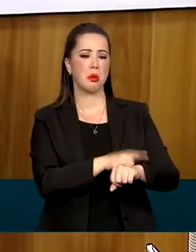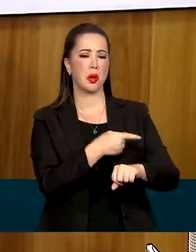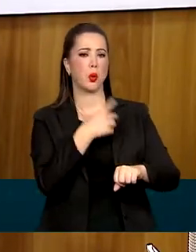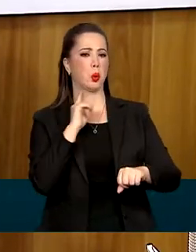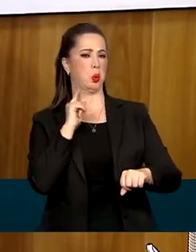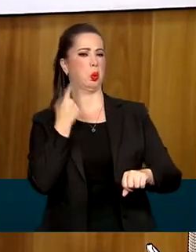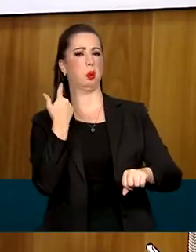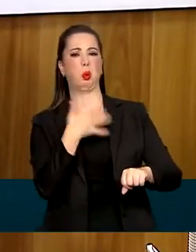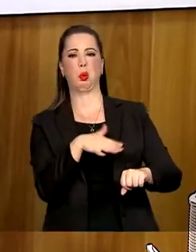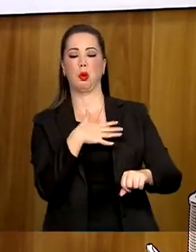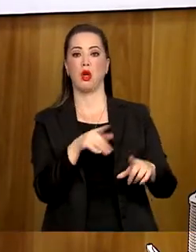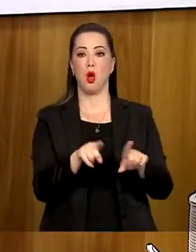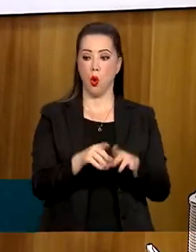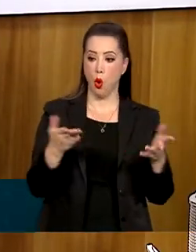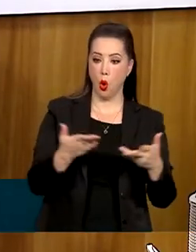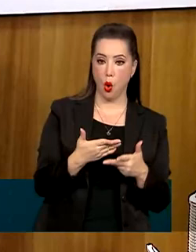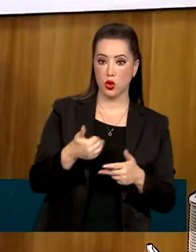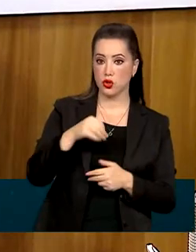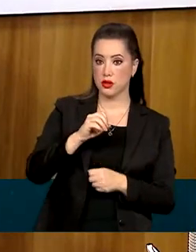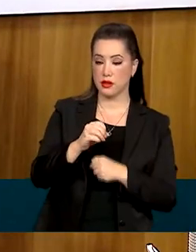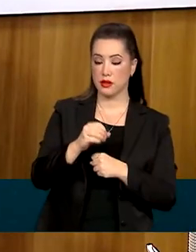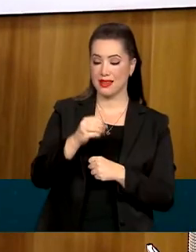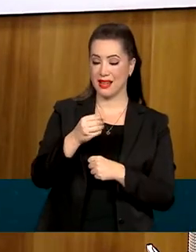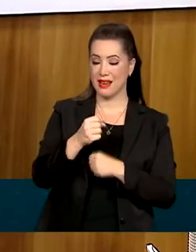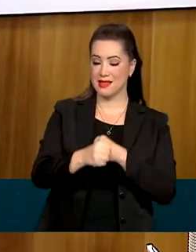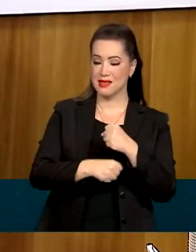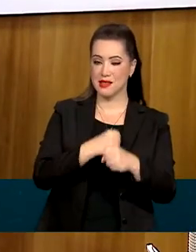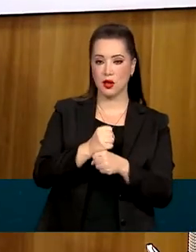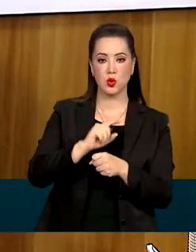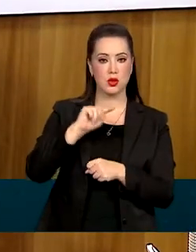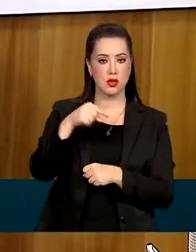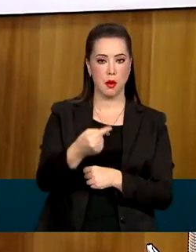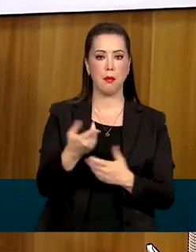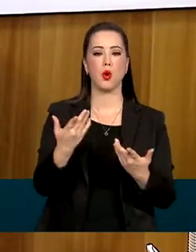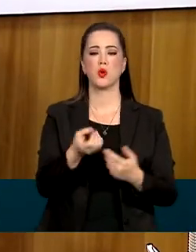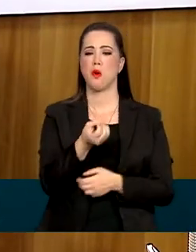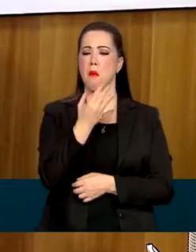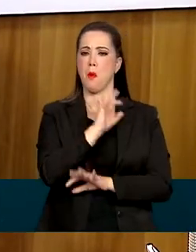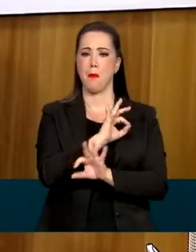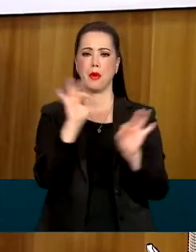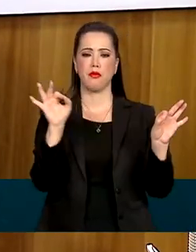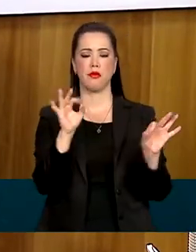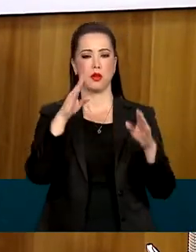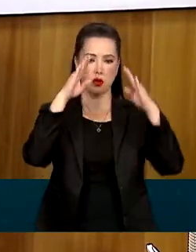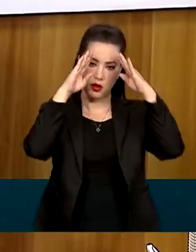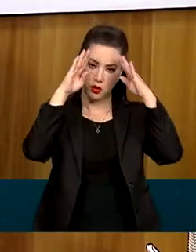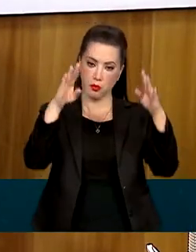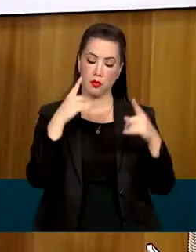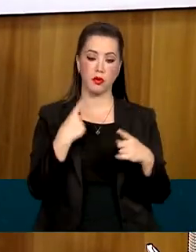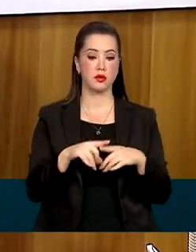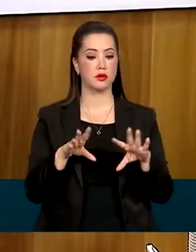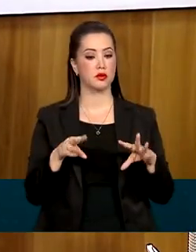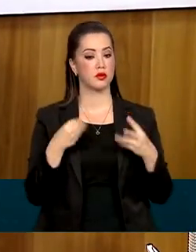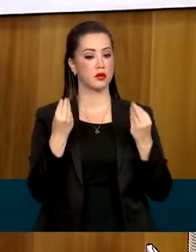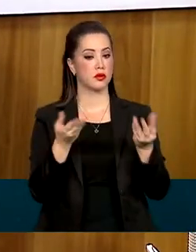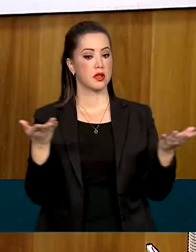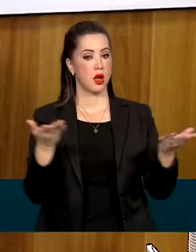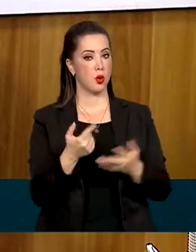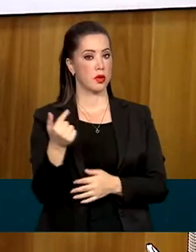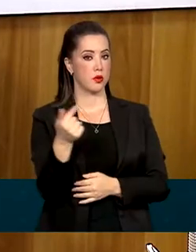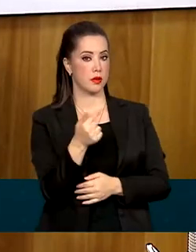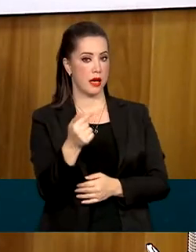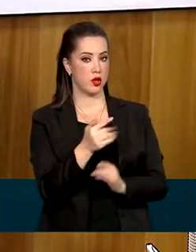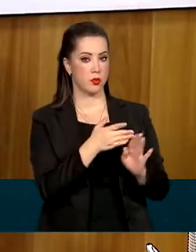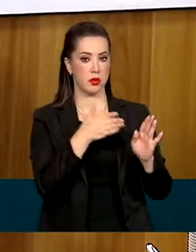Brasil hoje está dotado de aeroportos de primeiro mundo, fruto do investimento no setor privado. Então, a concessão desses ativos, agora com a sétima